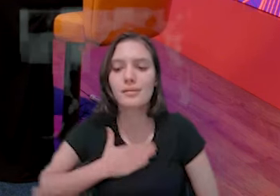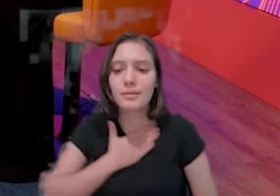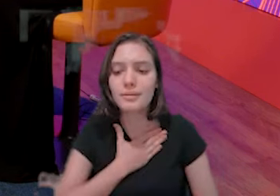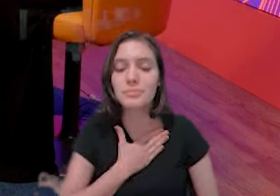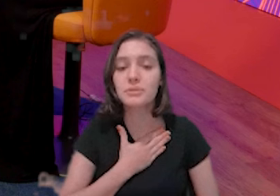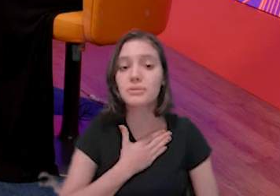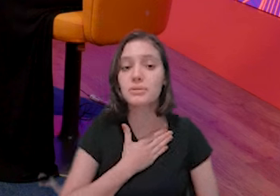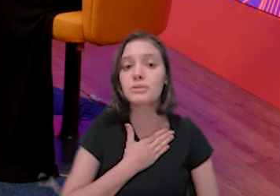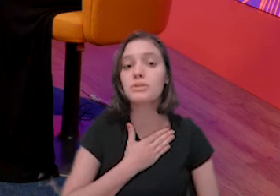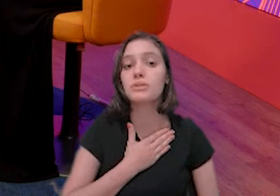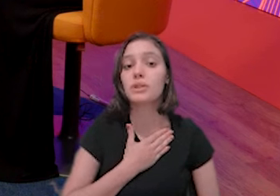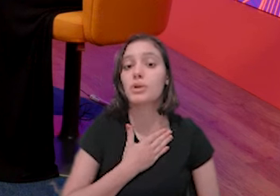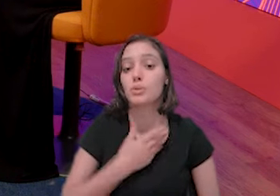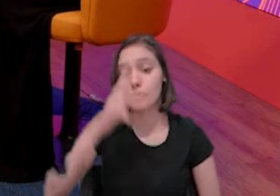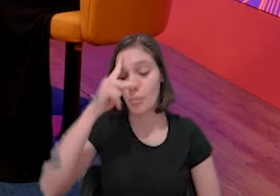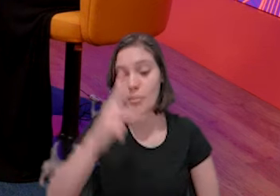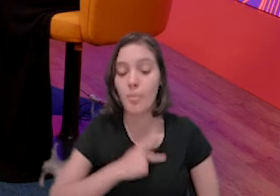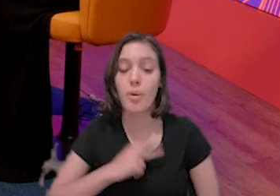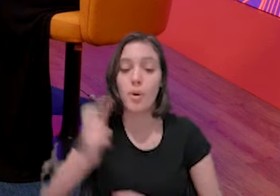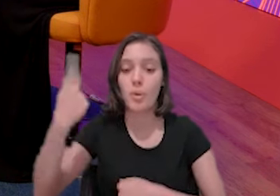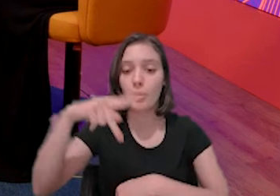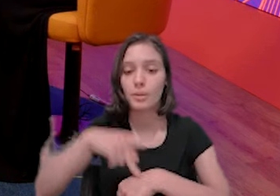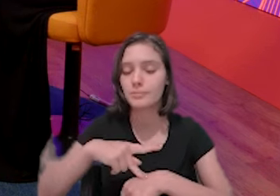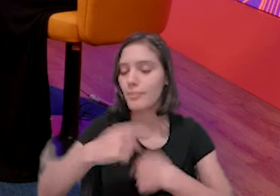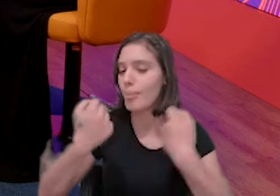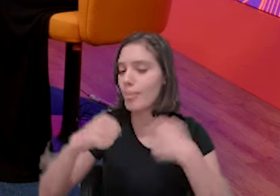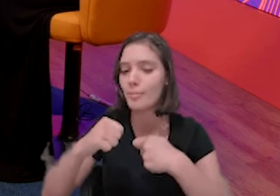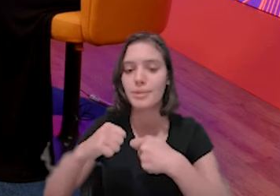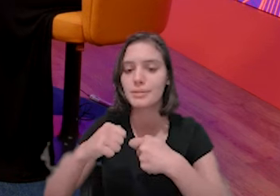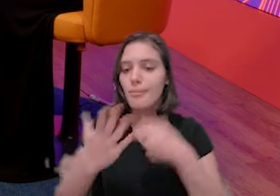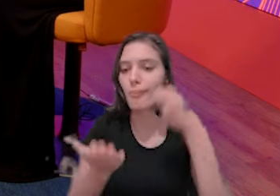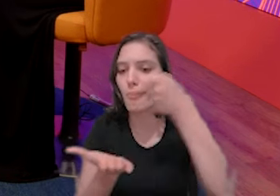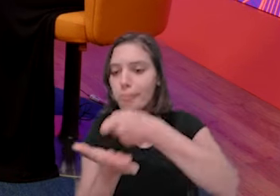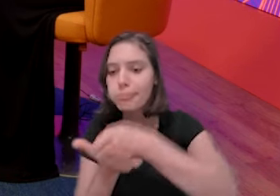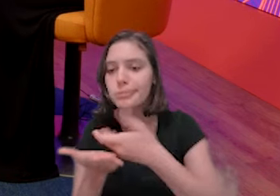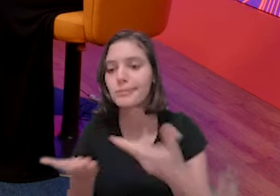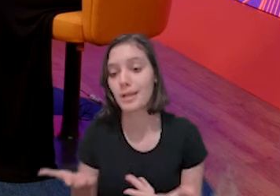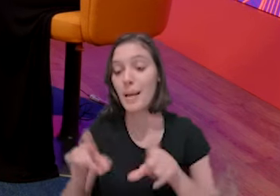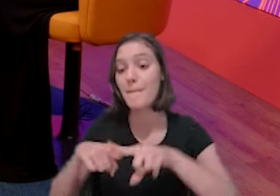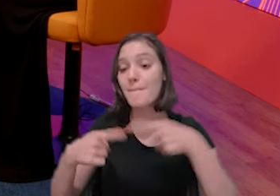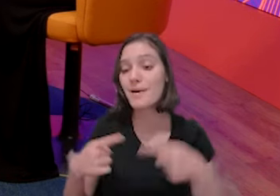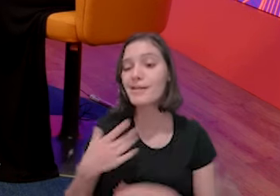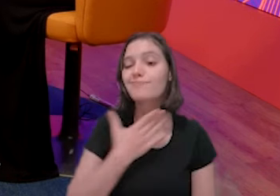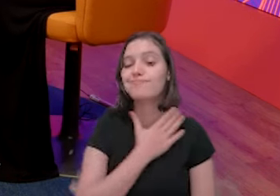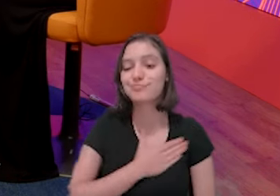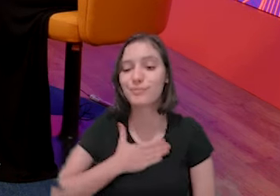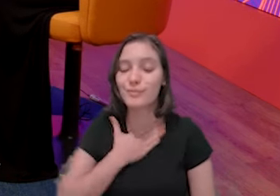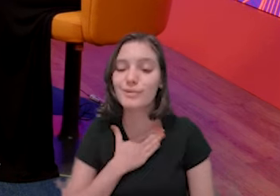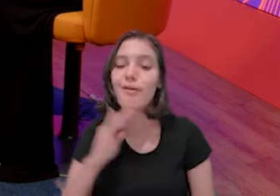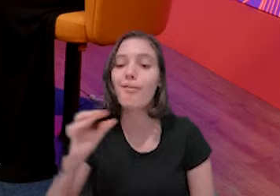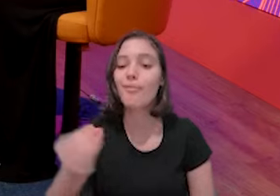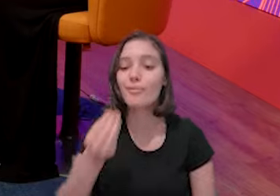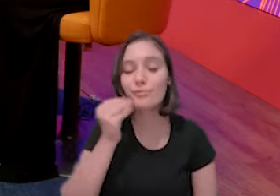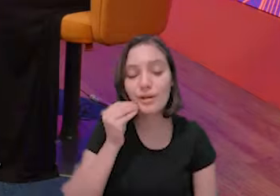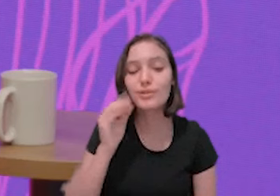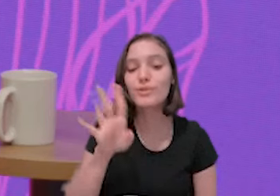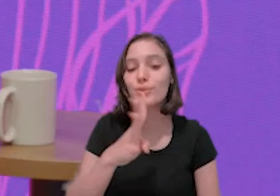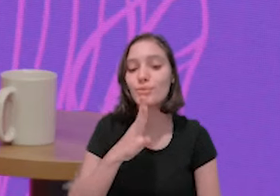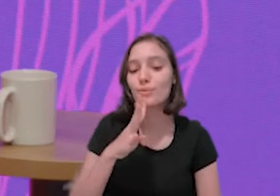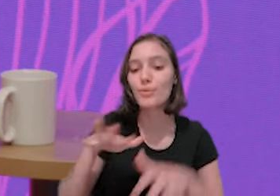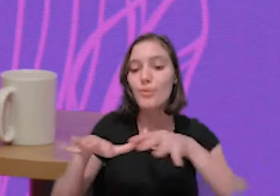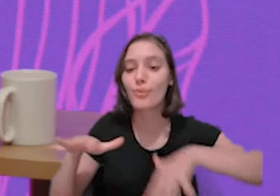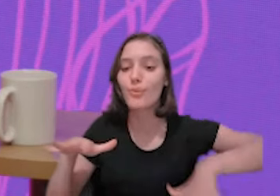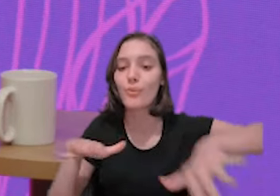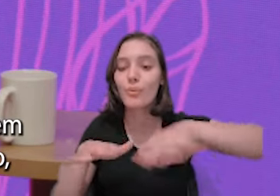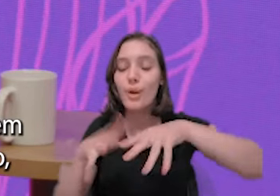sim, aproveitar a oportunidade de conhecer o território que você está. Exatamente. E eu quero aproveitar, porque a Melise ficou colinho cheio de lágrima aqui,